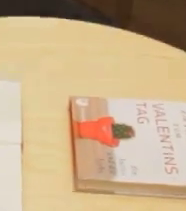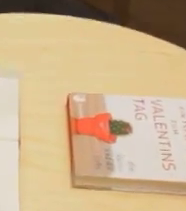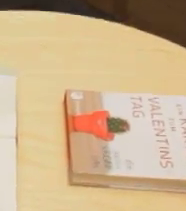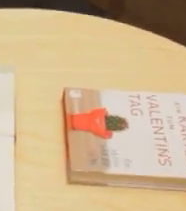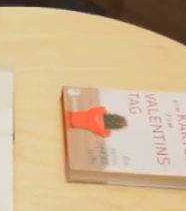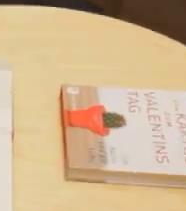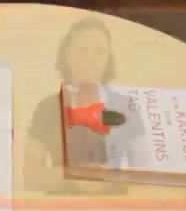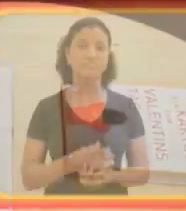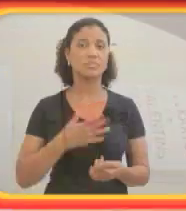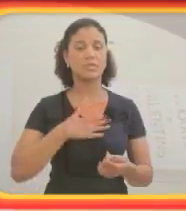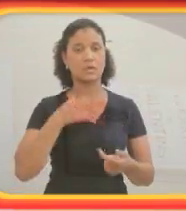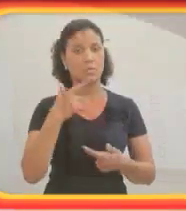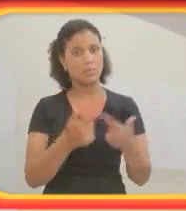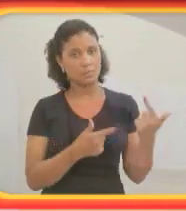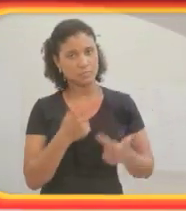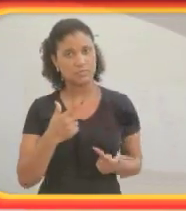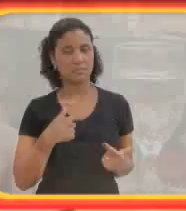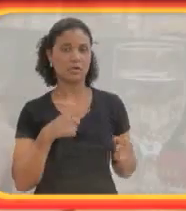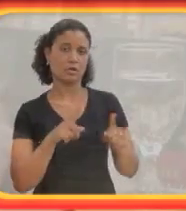mesa redonda autográfica.